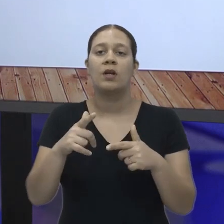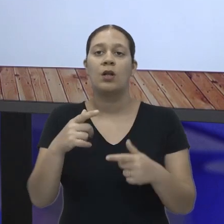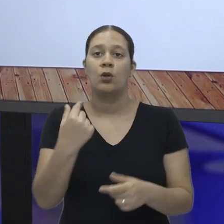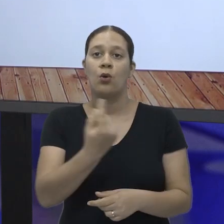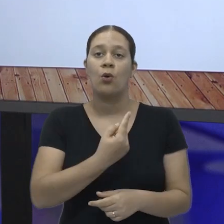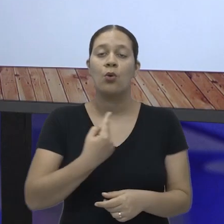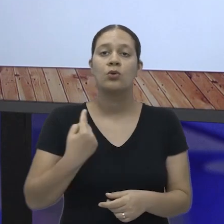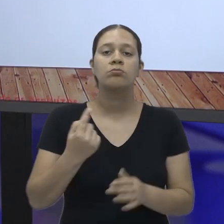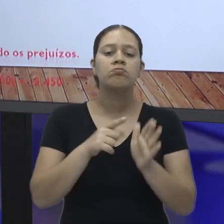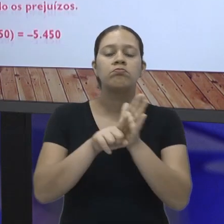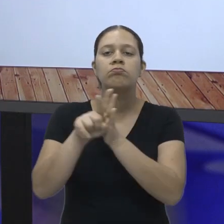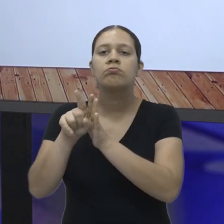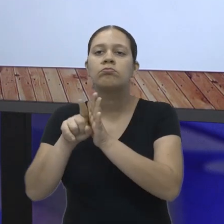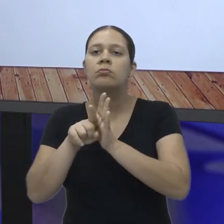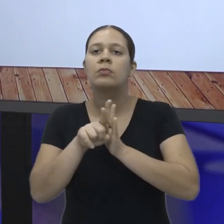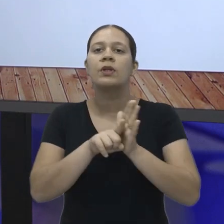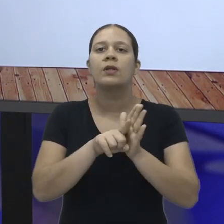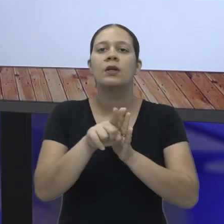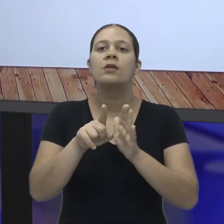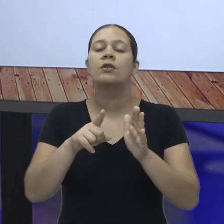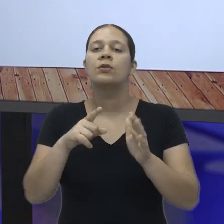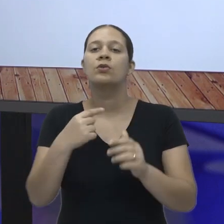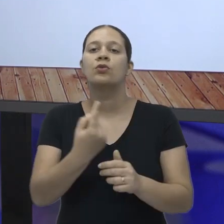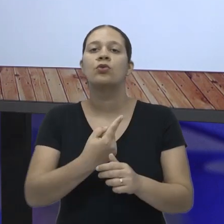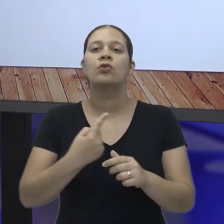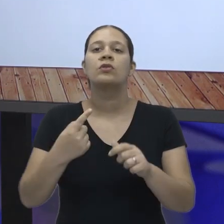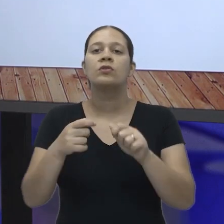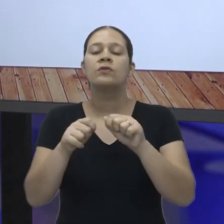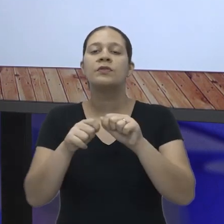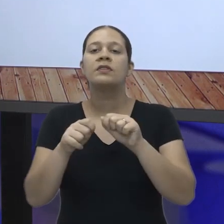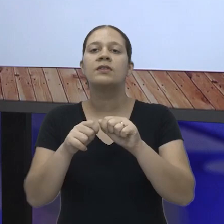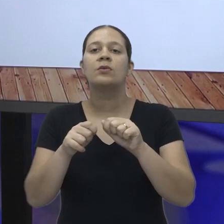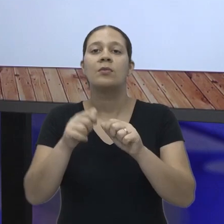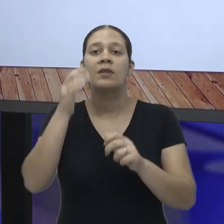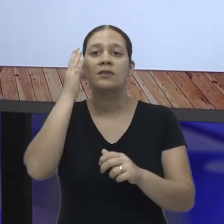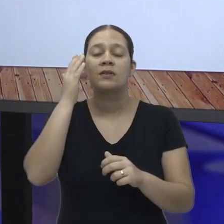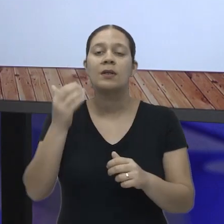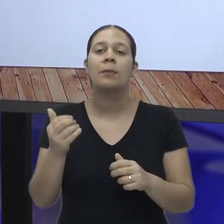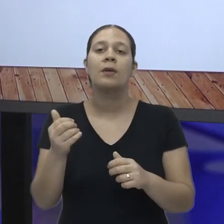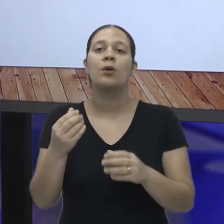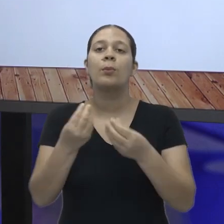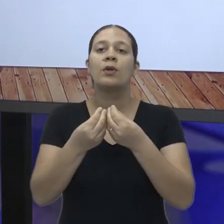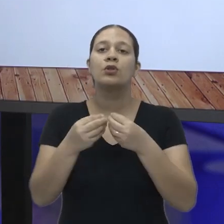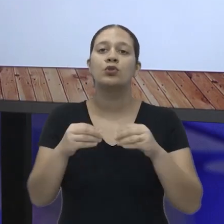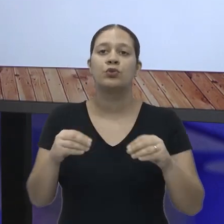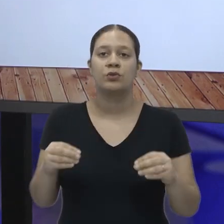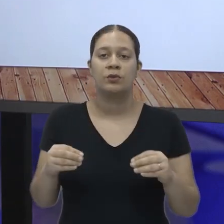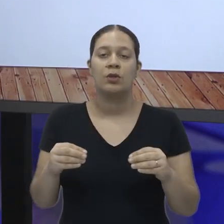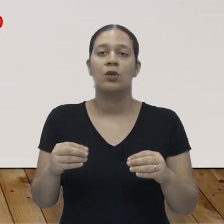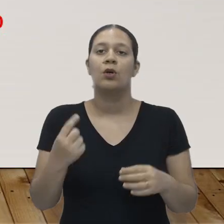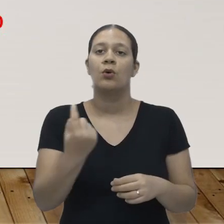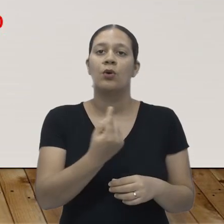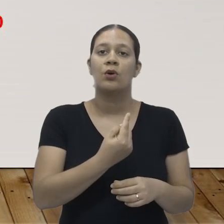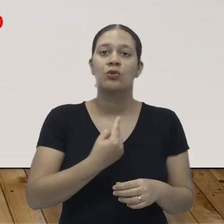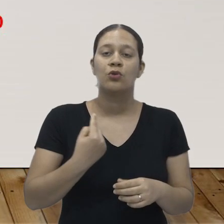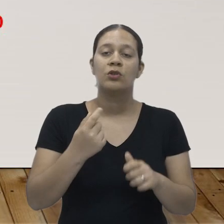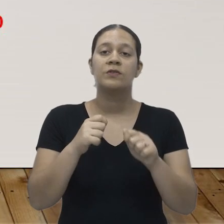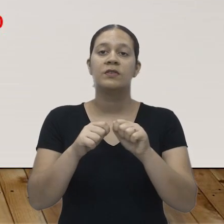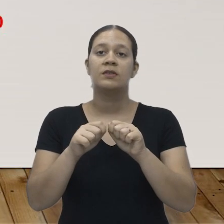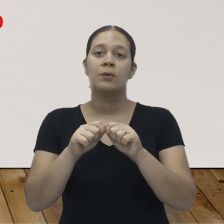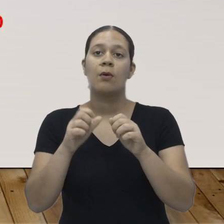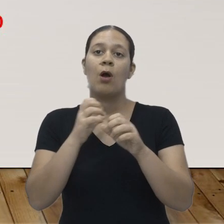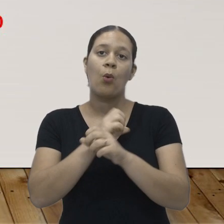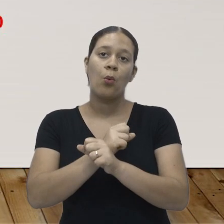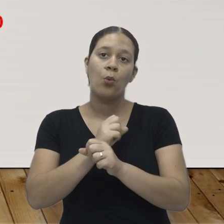Então, se a gente analisar, o que é que nós fizemos para saber o prejuízo total do senhor Chico? Nós